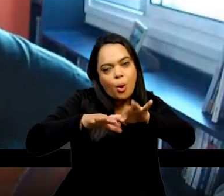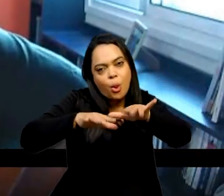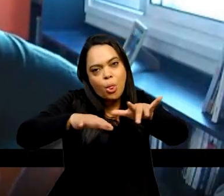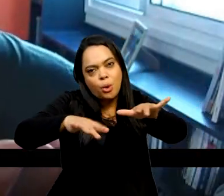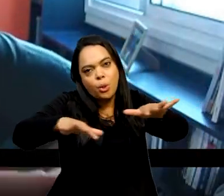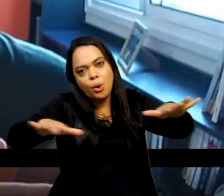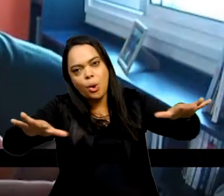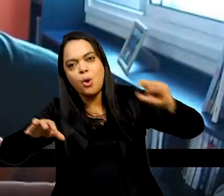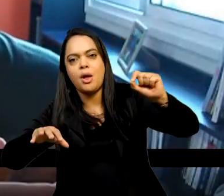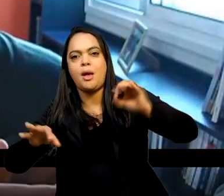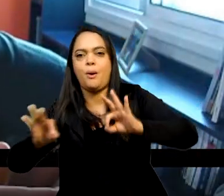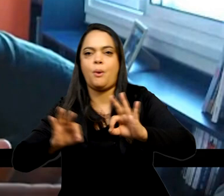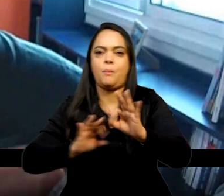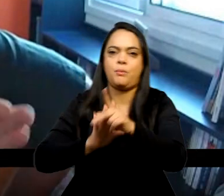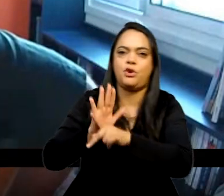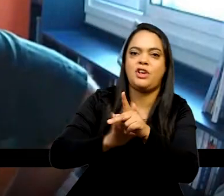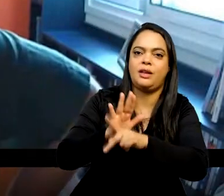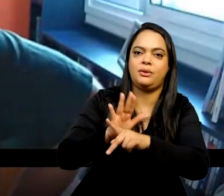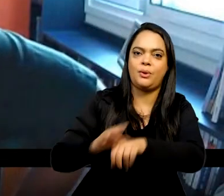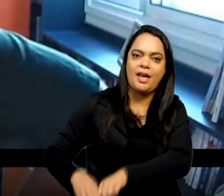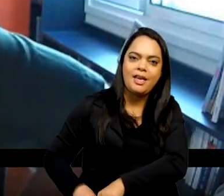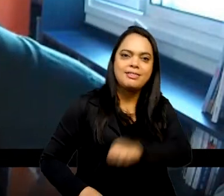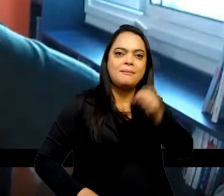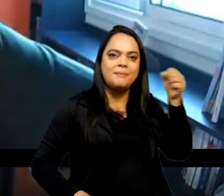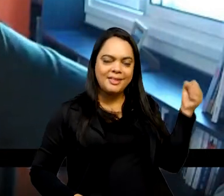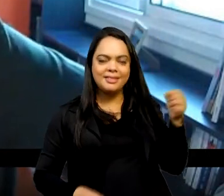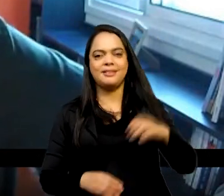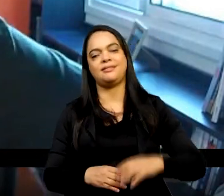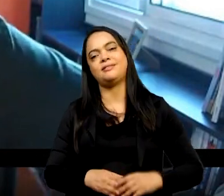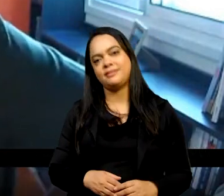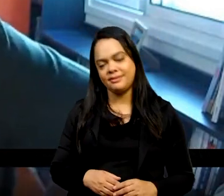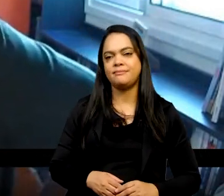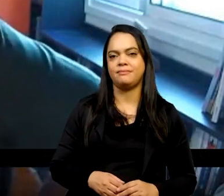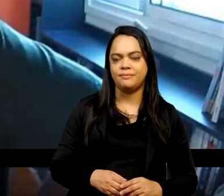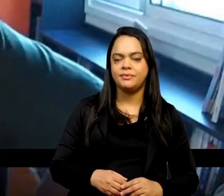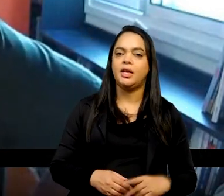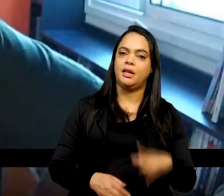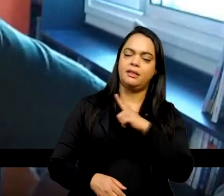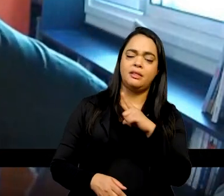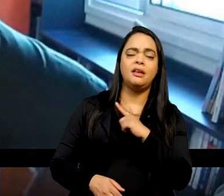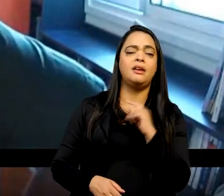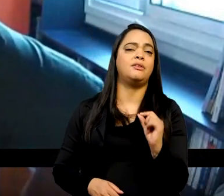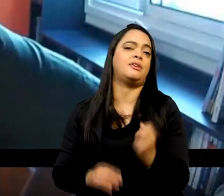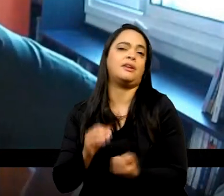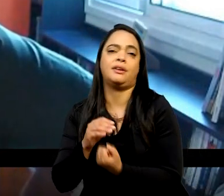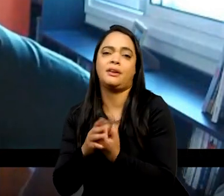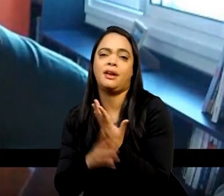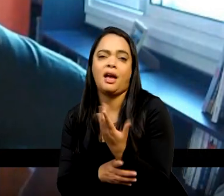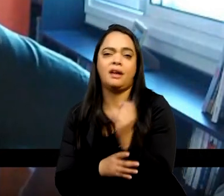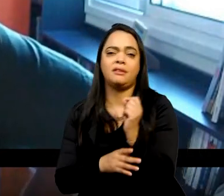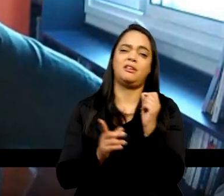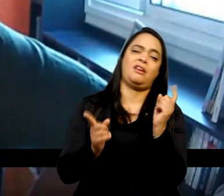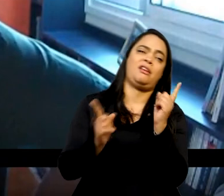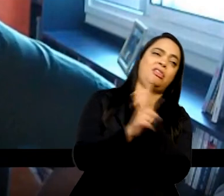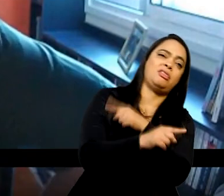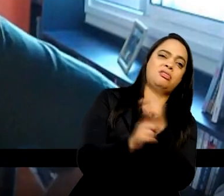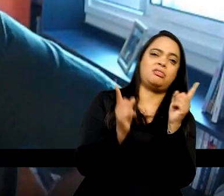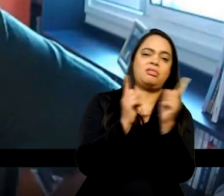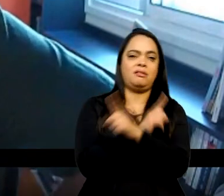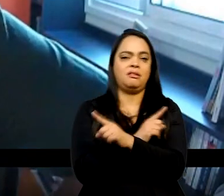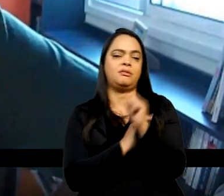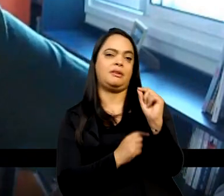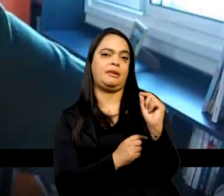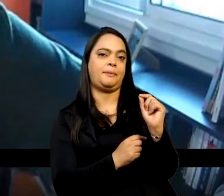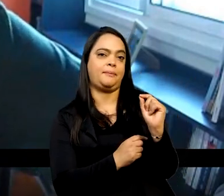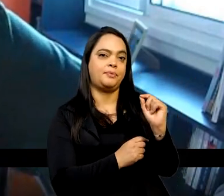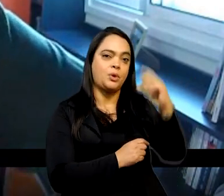independência, que não existia em 1808, ele foi sendo criado a partir de uma série de contradições, que a presença da corte no Brasil